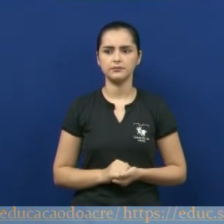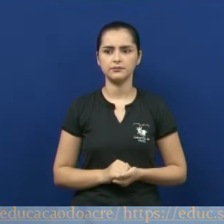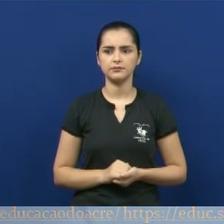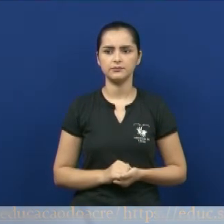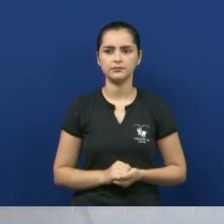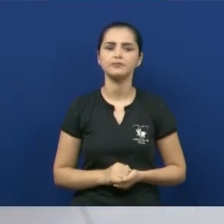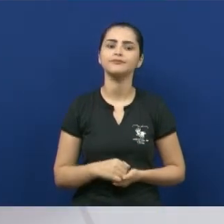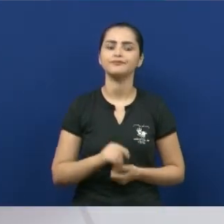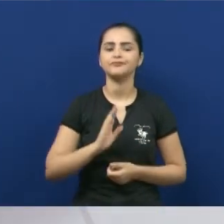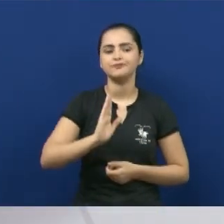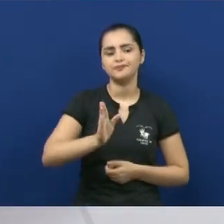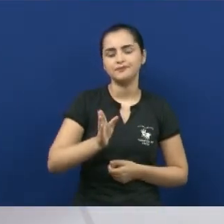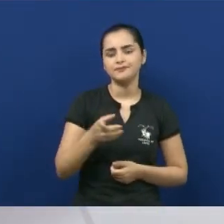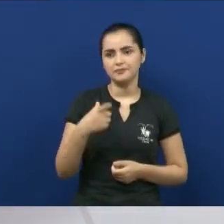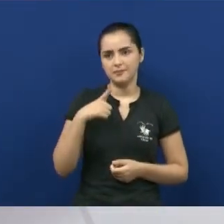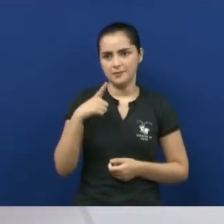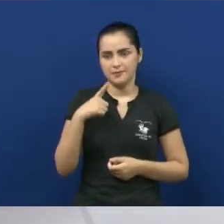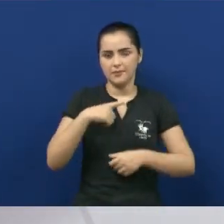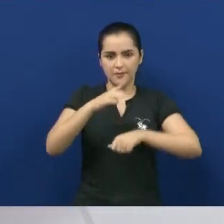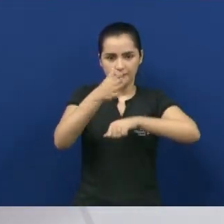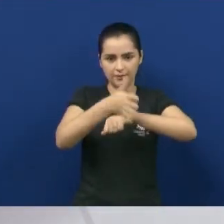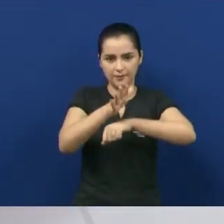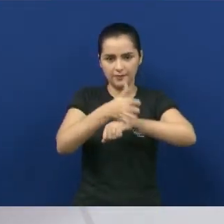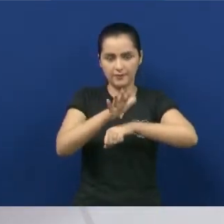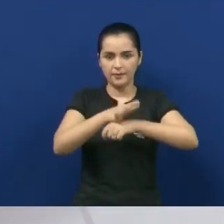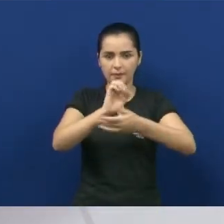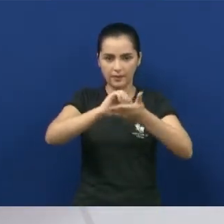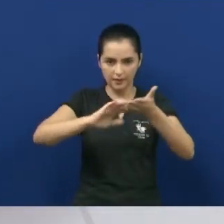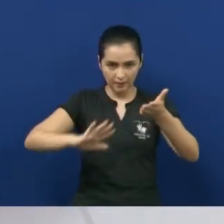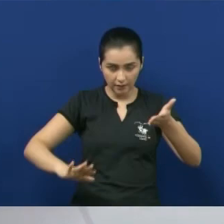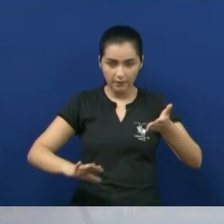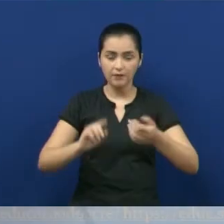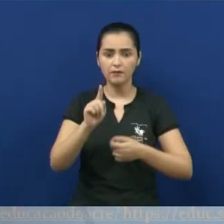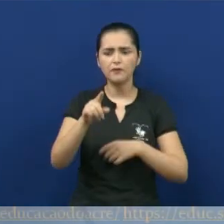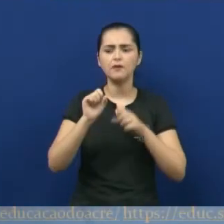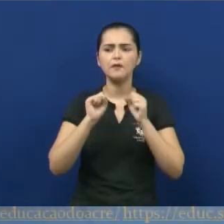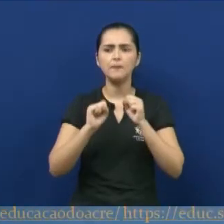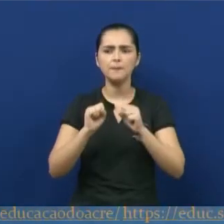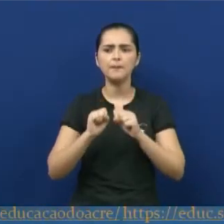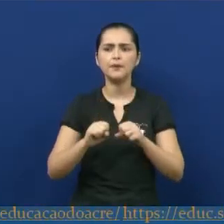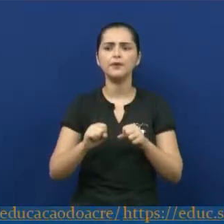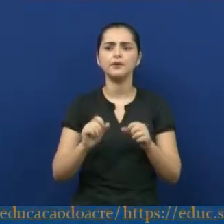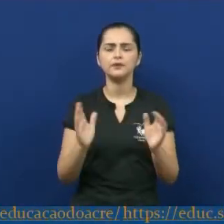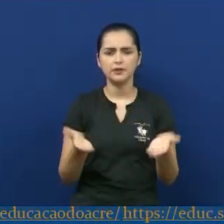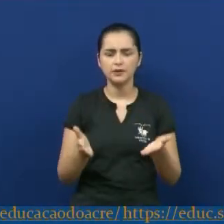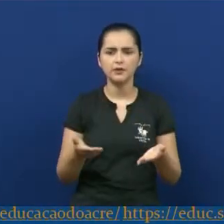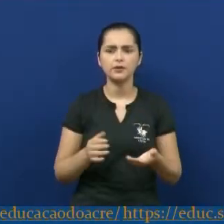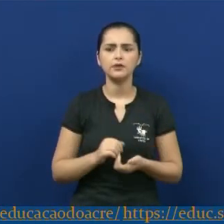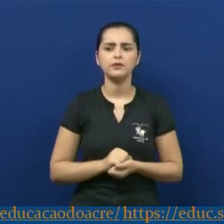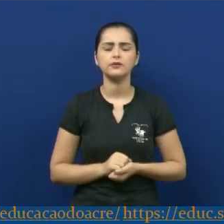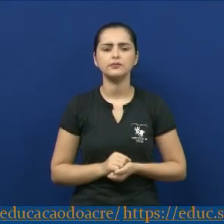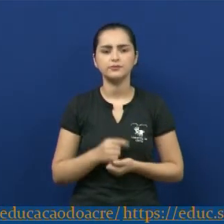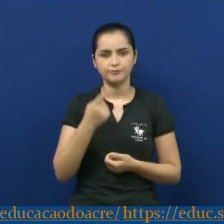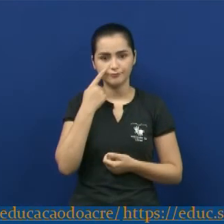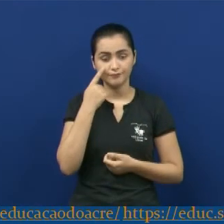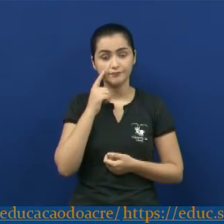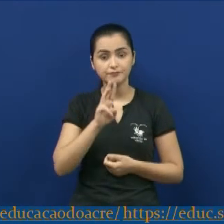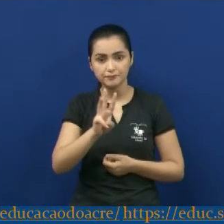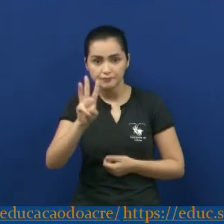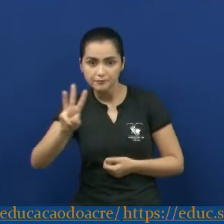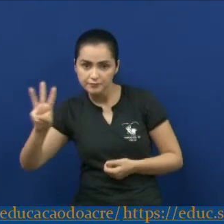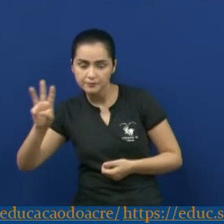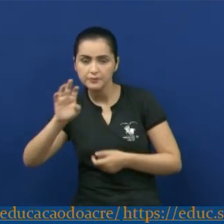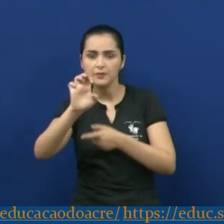Nós temos uma proposta de atividade que vocês podem agora ver no portal.